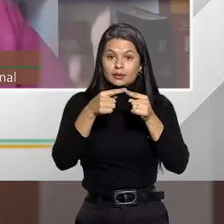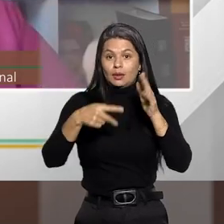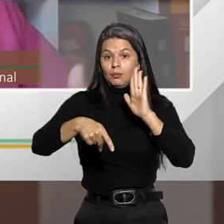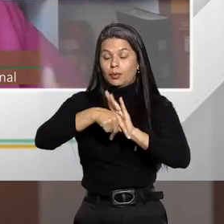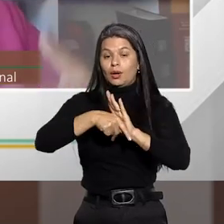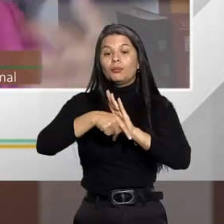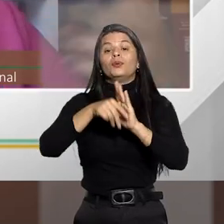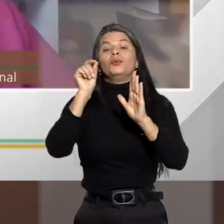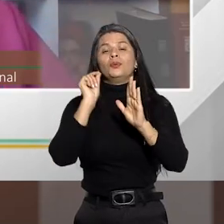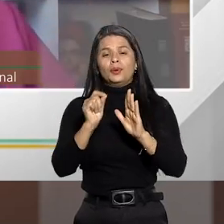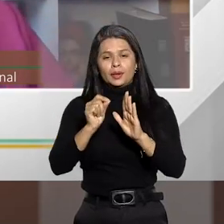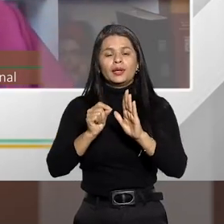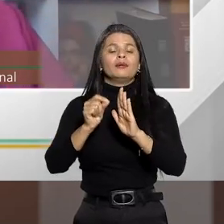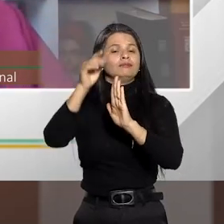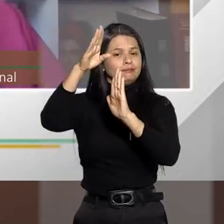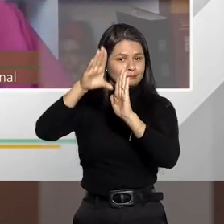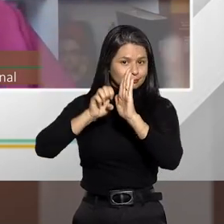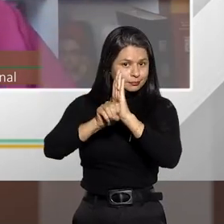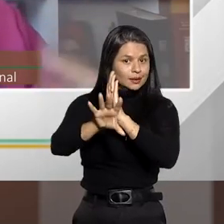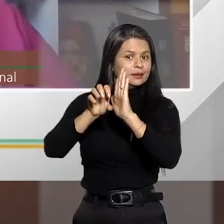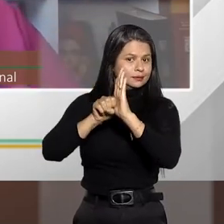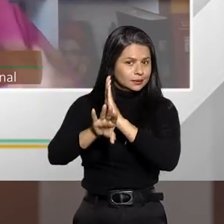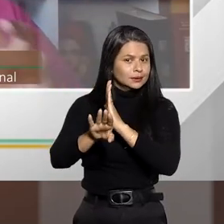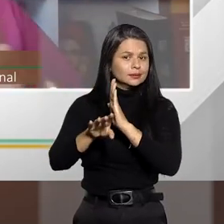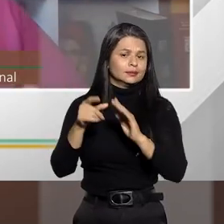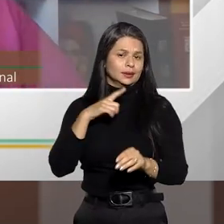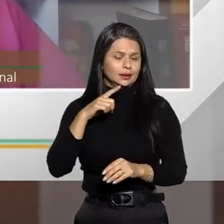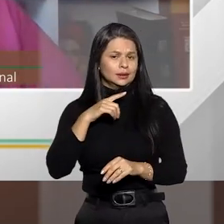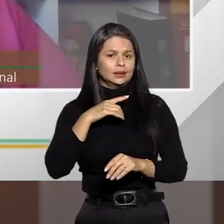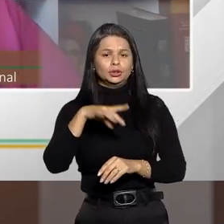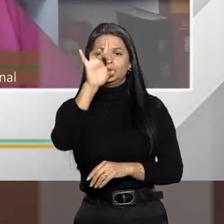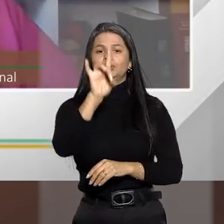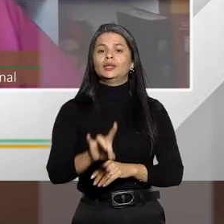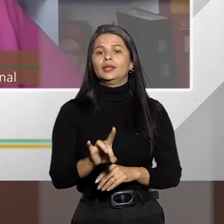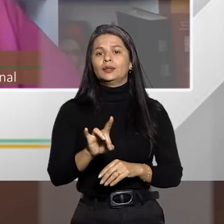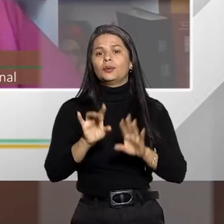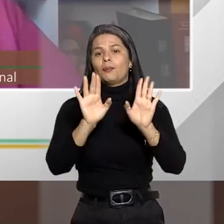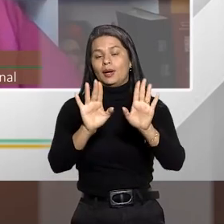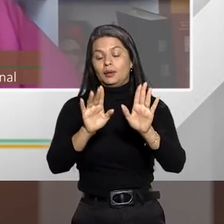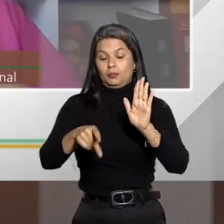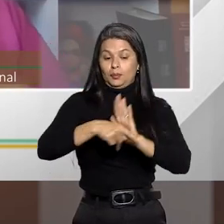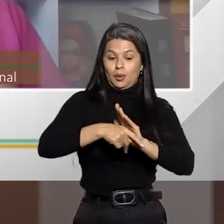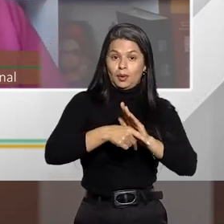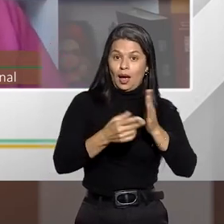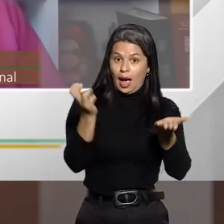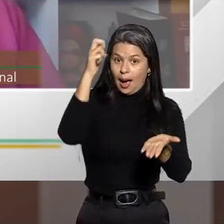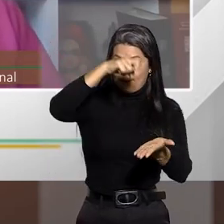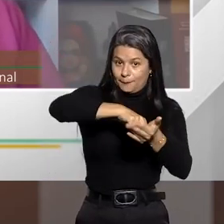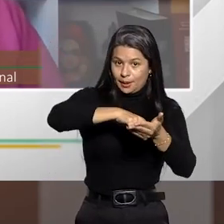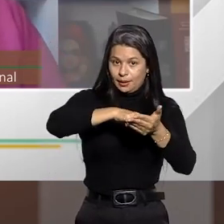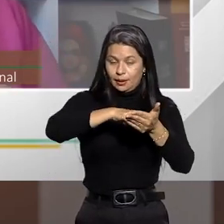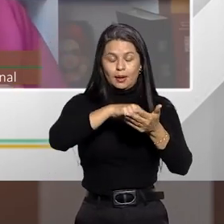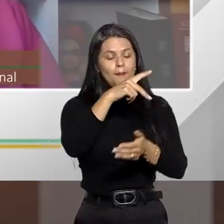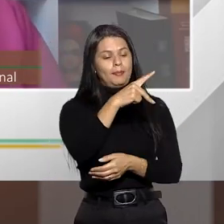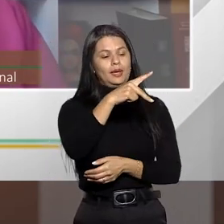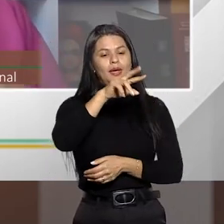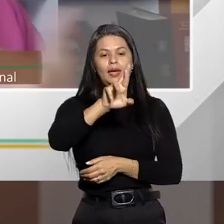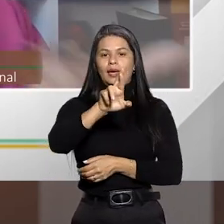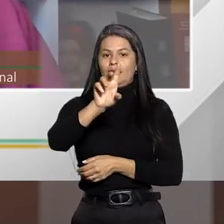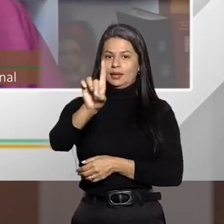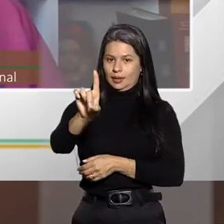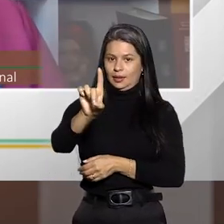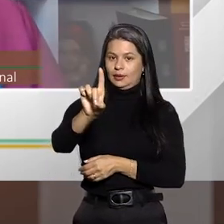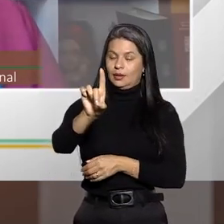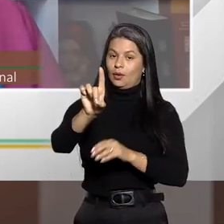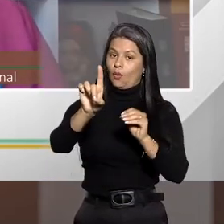à substituição de uma pena por uma restritiva de direitos. Isso considerando a pena restritiva, que a gente chama de PRD, como